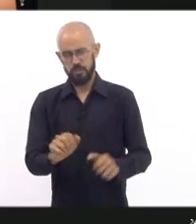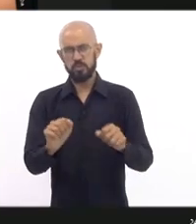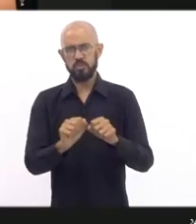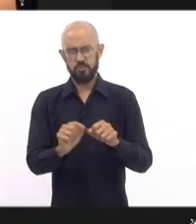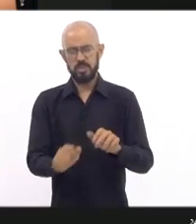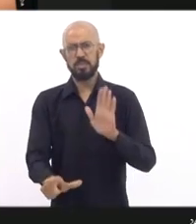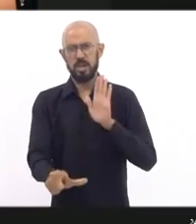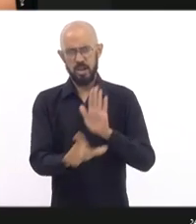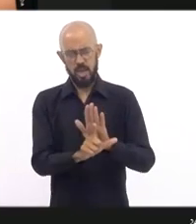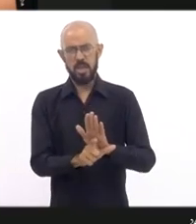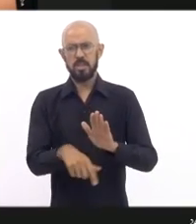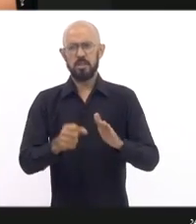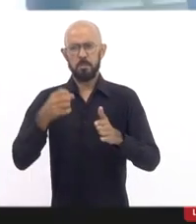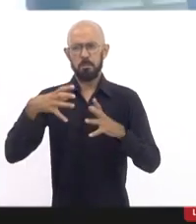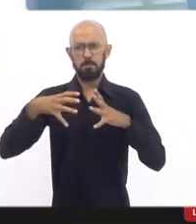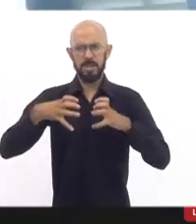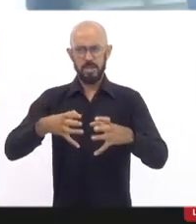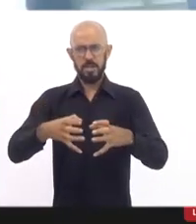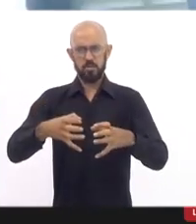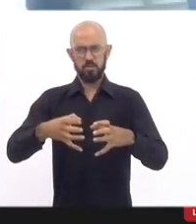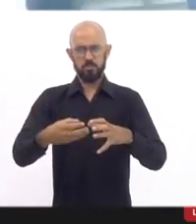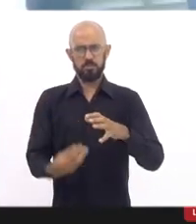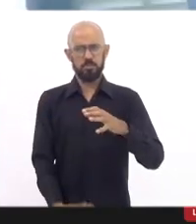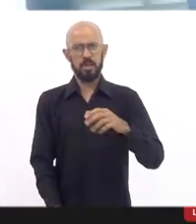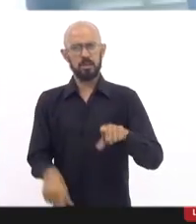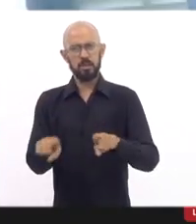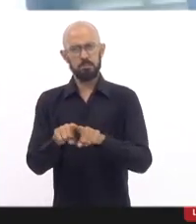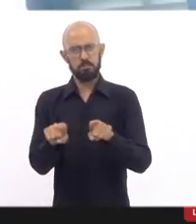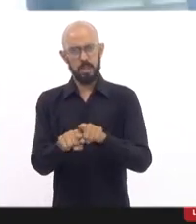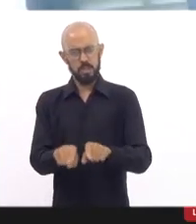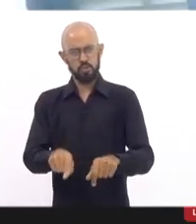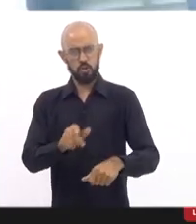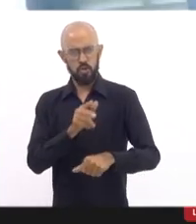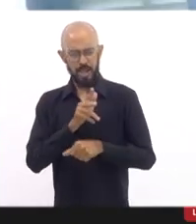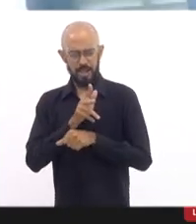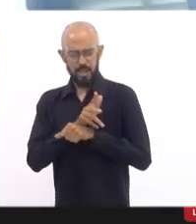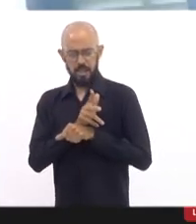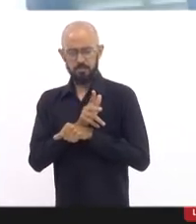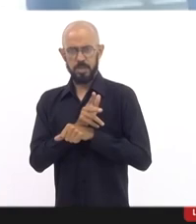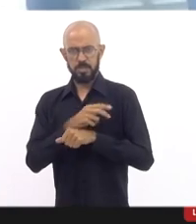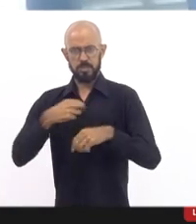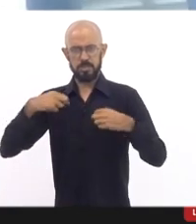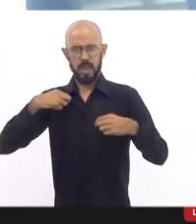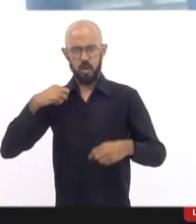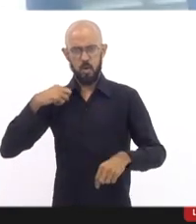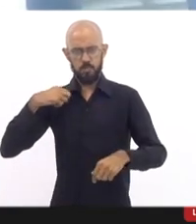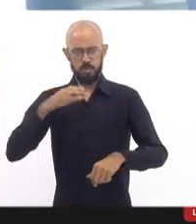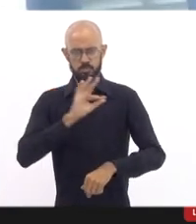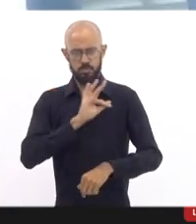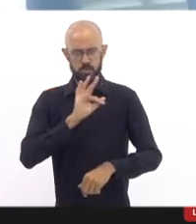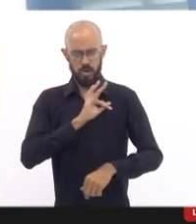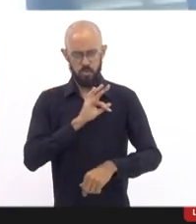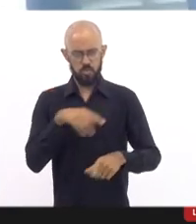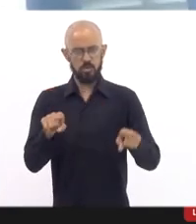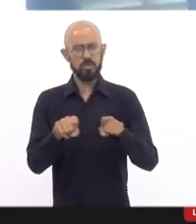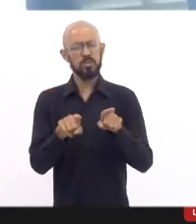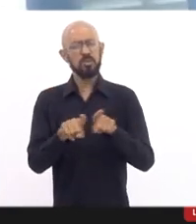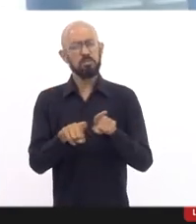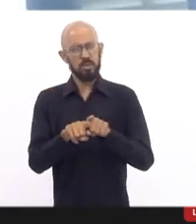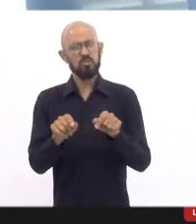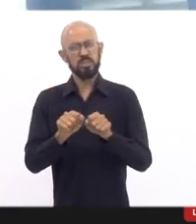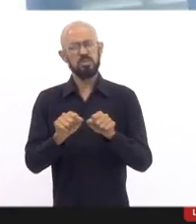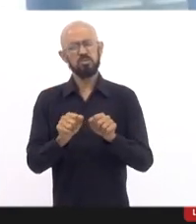brigando para a implantação dela, das câmeras nos uniformes dos policiais, e fizemos várias outras.